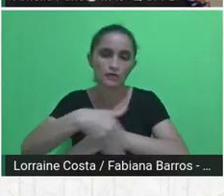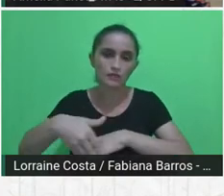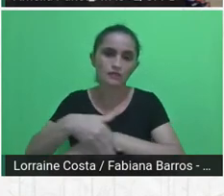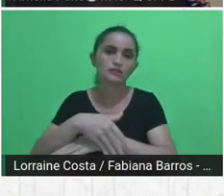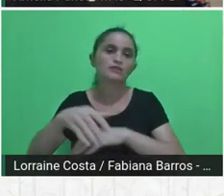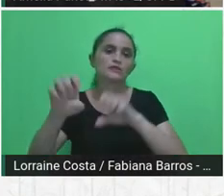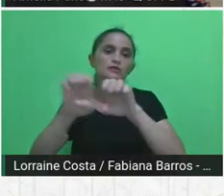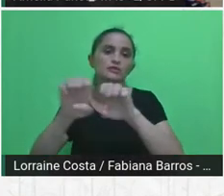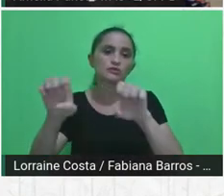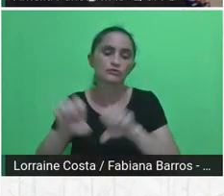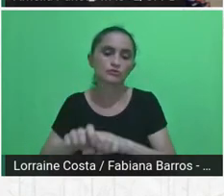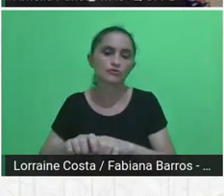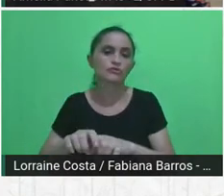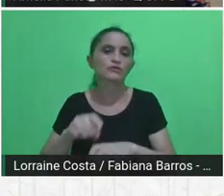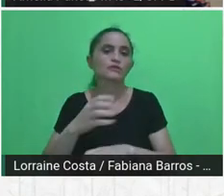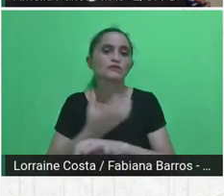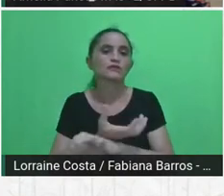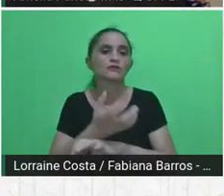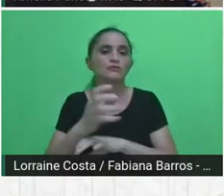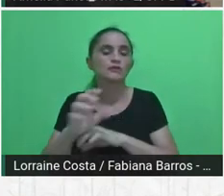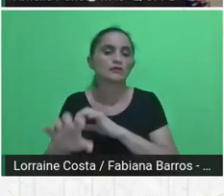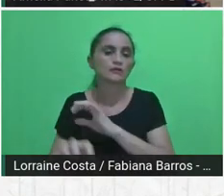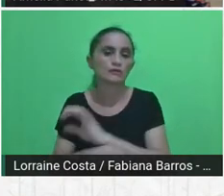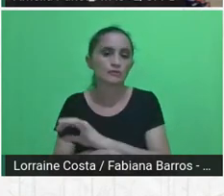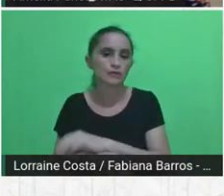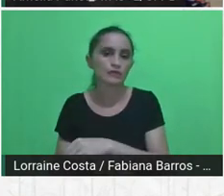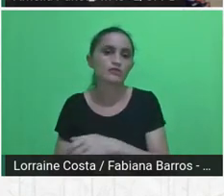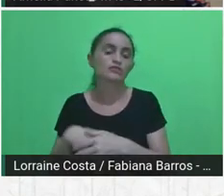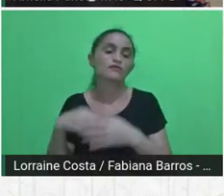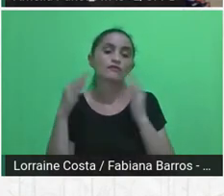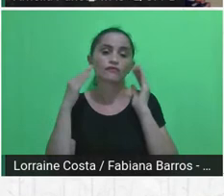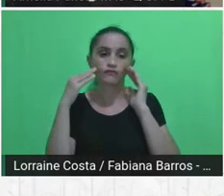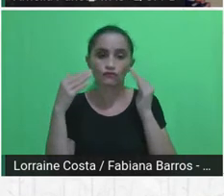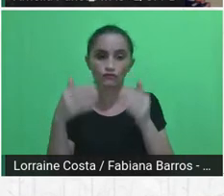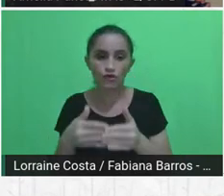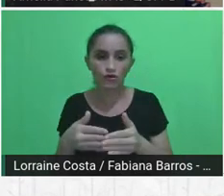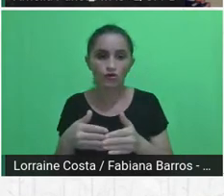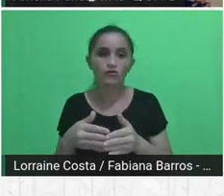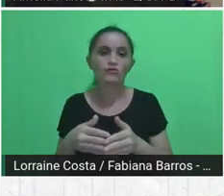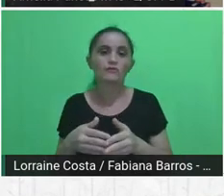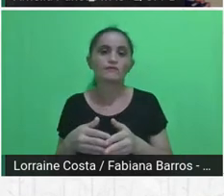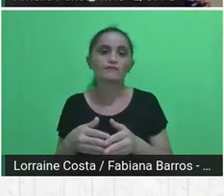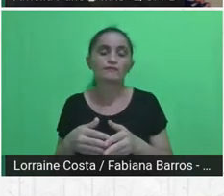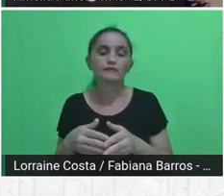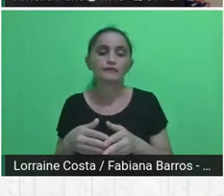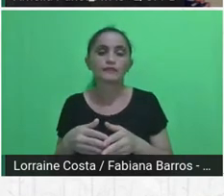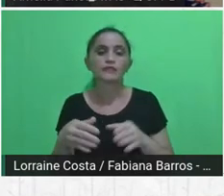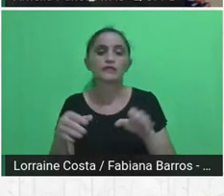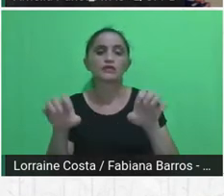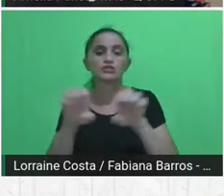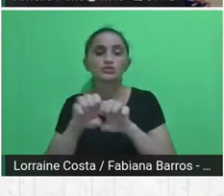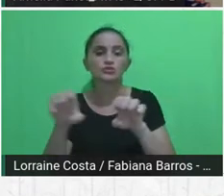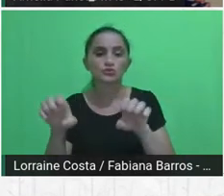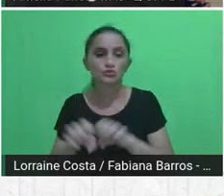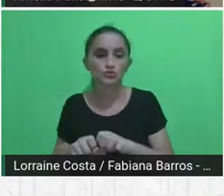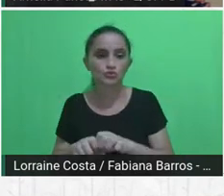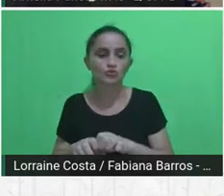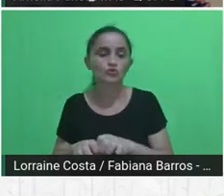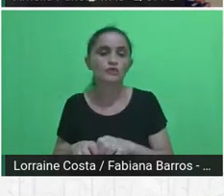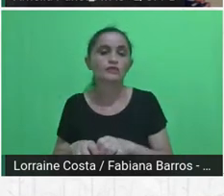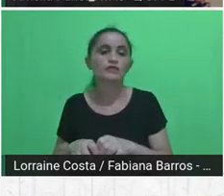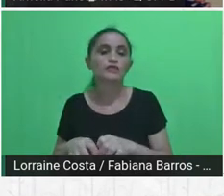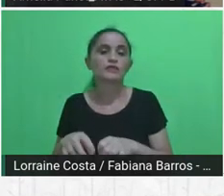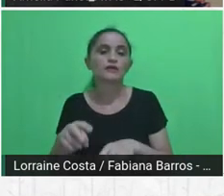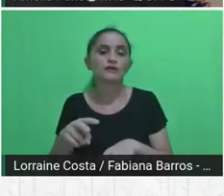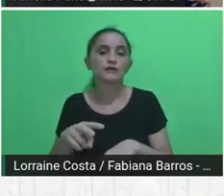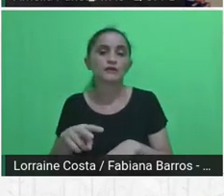e focou mais nas questões relacionadas à infraestrutura, à rede verde e azul, todos